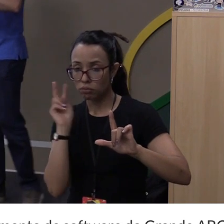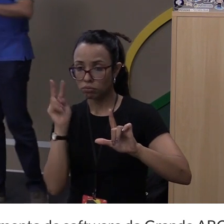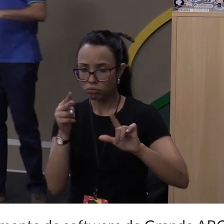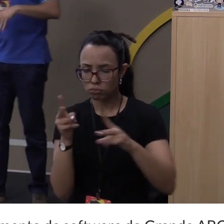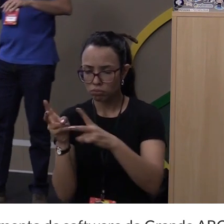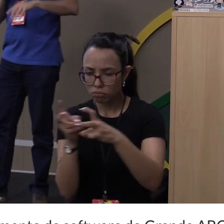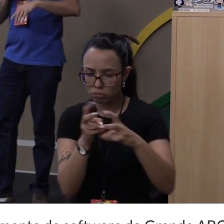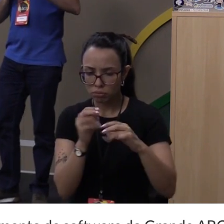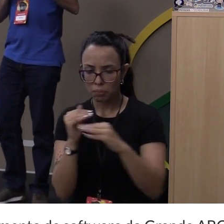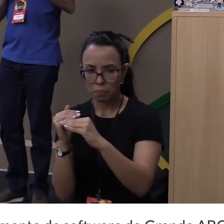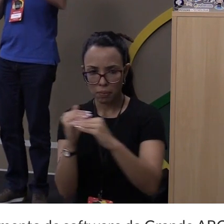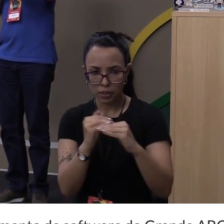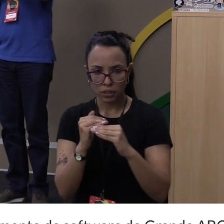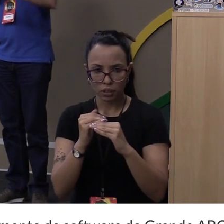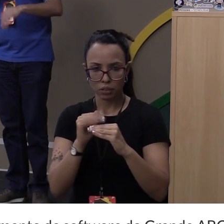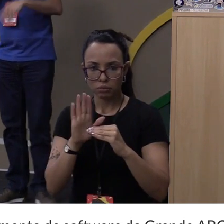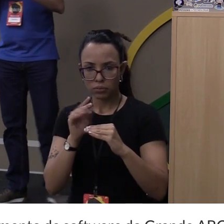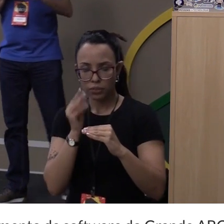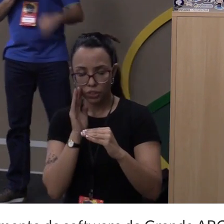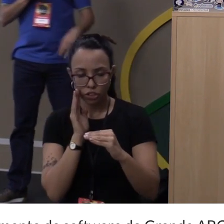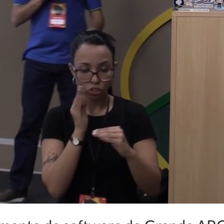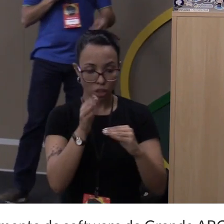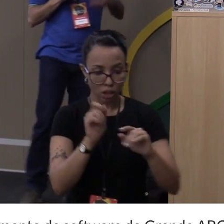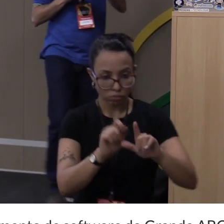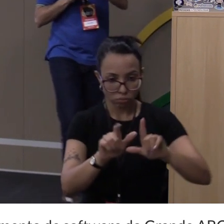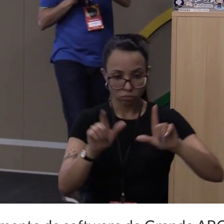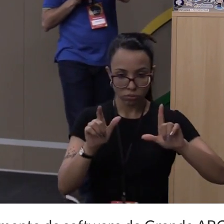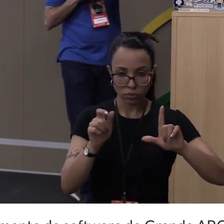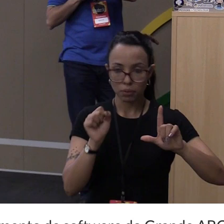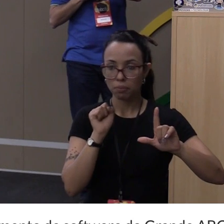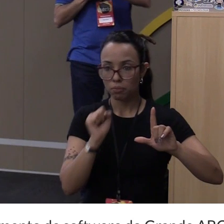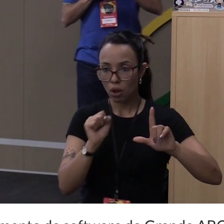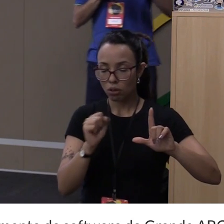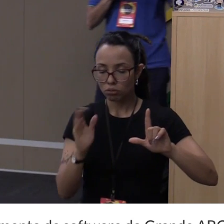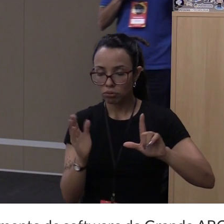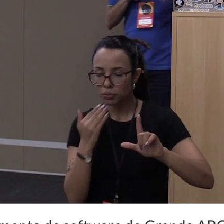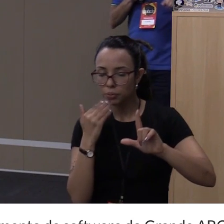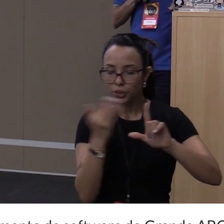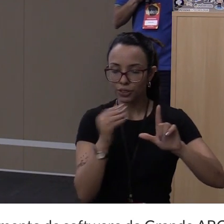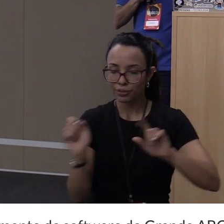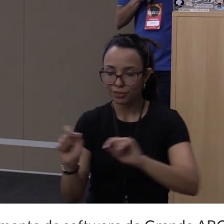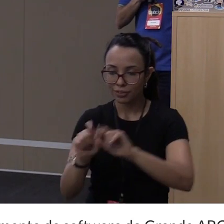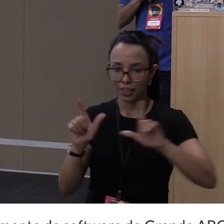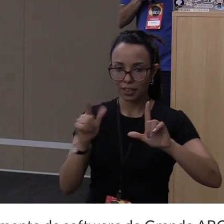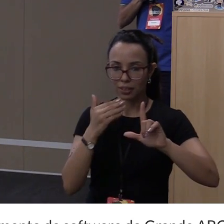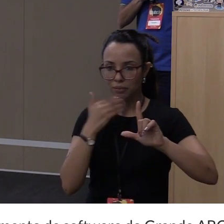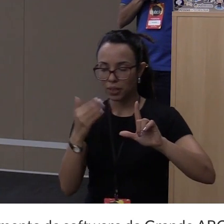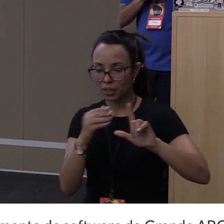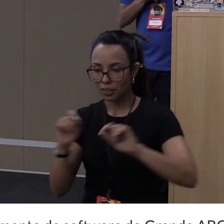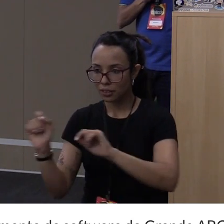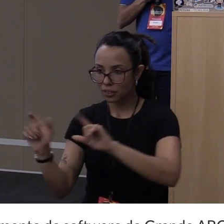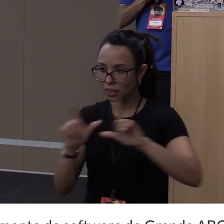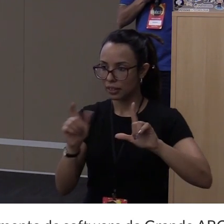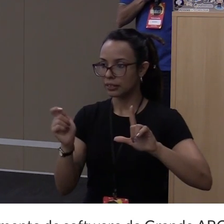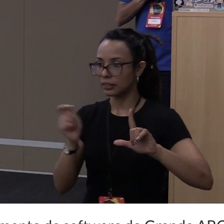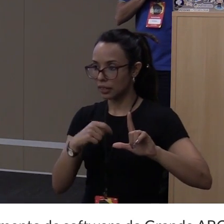Então, ao invés de ir para a página, você pode simplesmente ficar fazendo esse request ao invés do request da página principal.